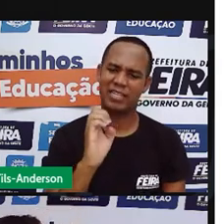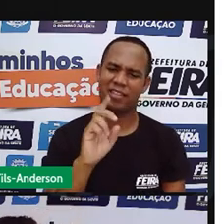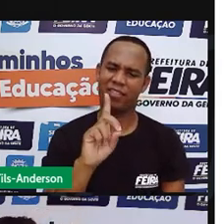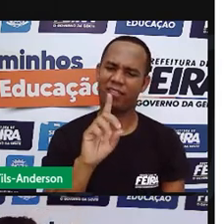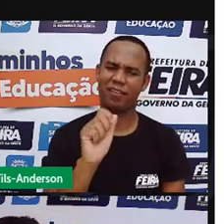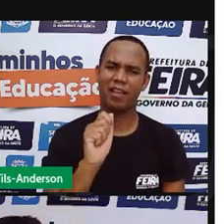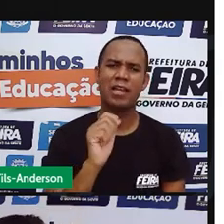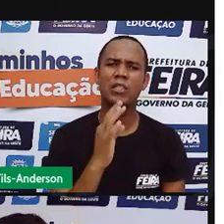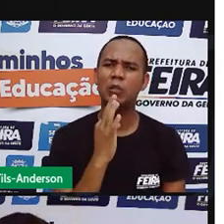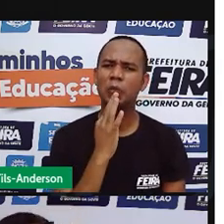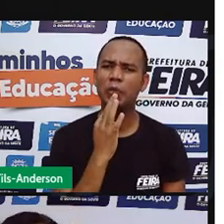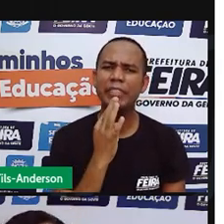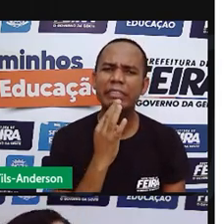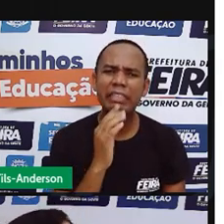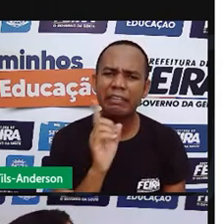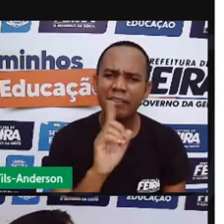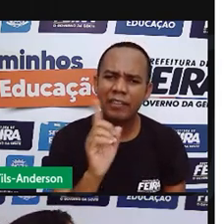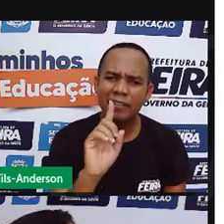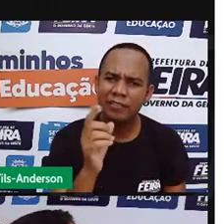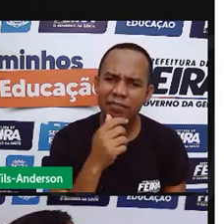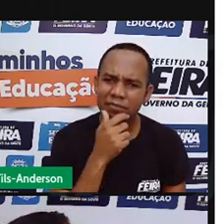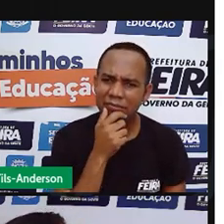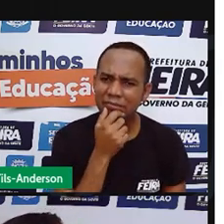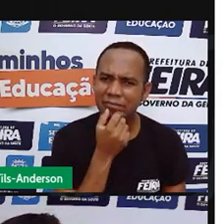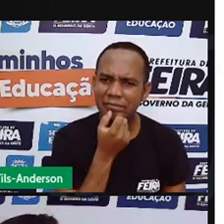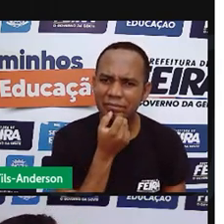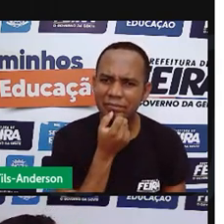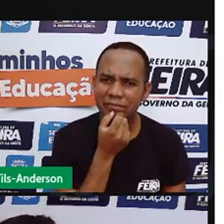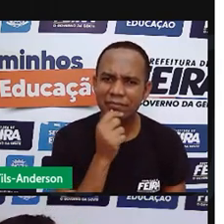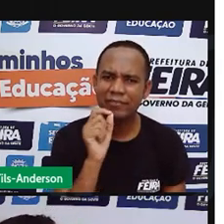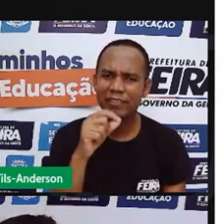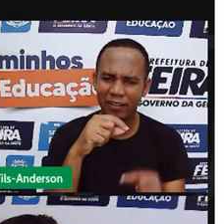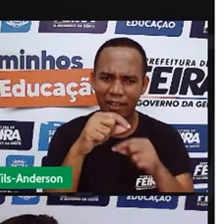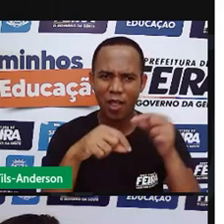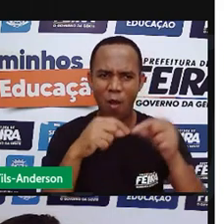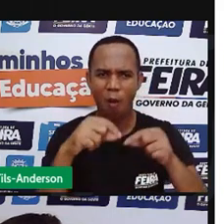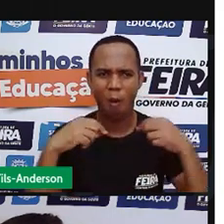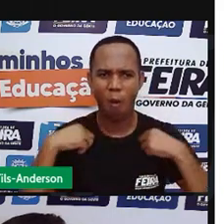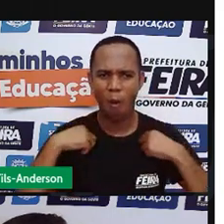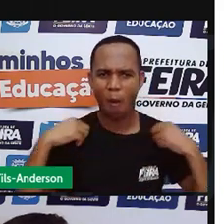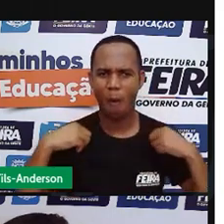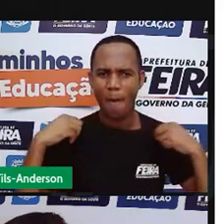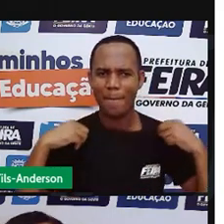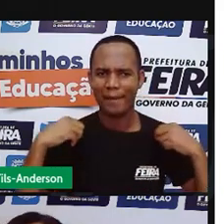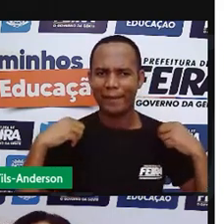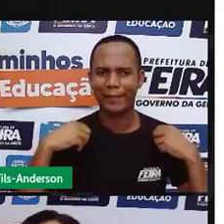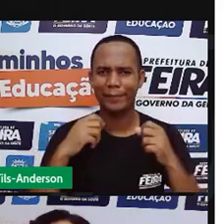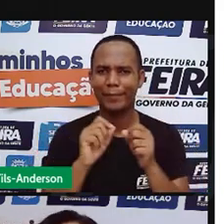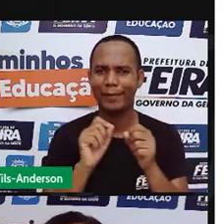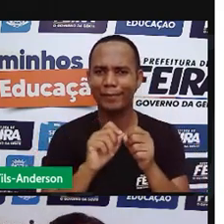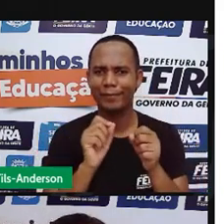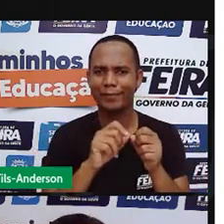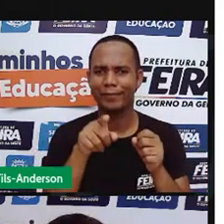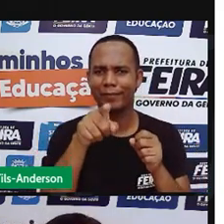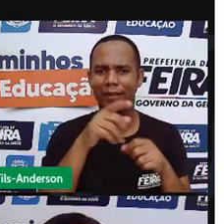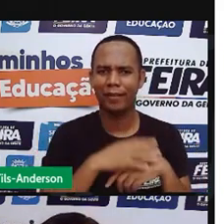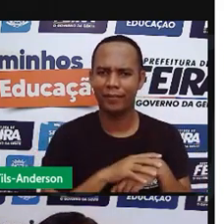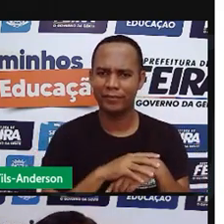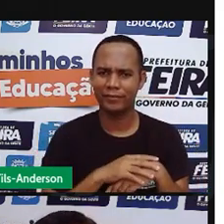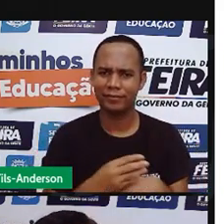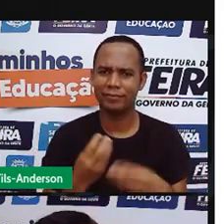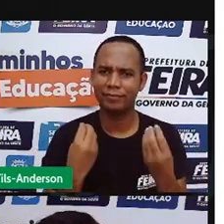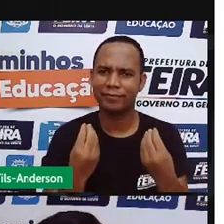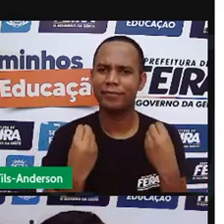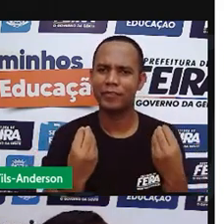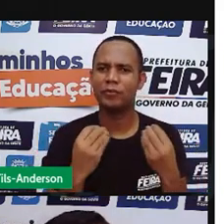casulinho branco, aquele fio é o que faz o tecido das roupas, os tecidos de seda. A maioria dos tecidos,